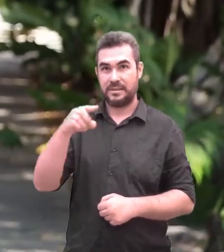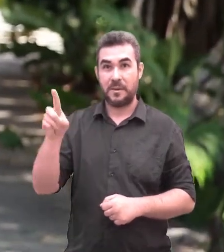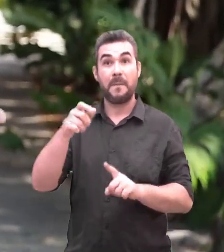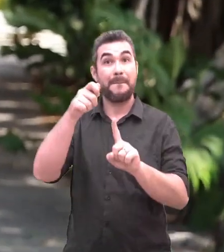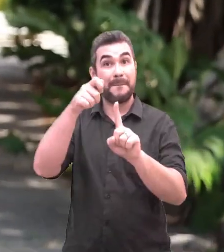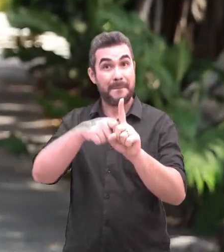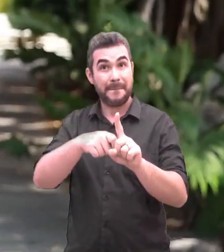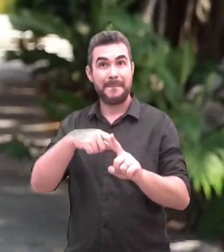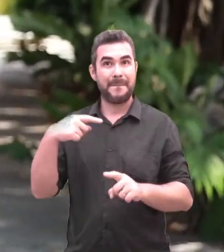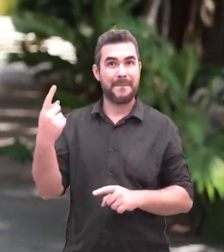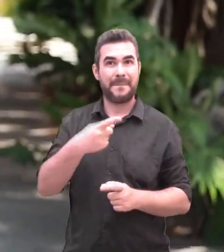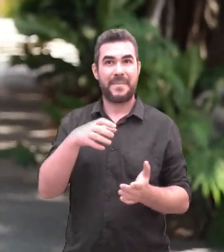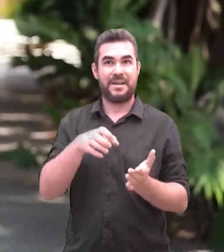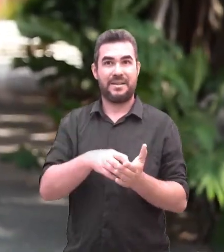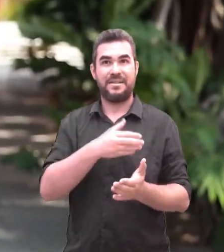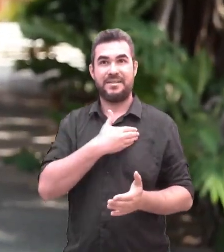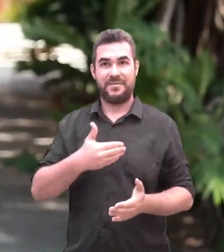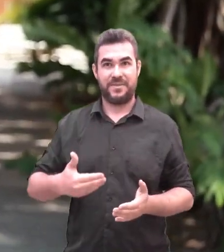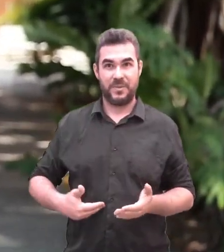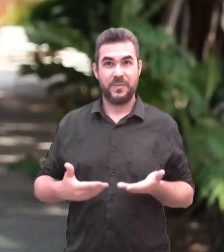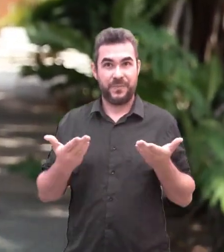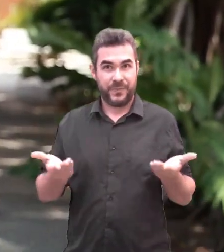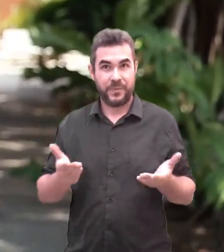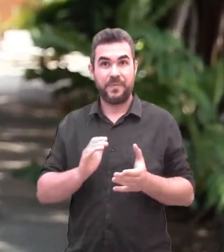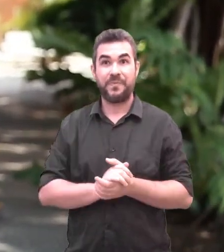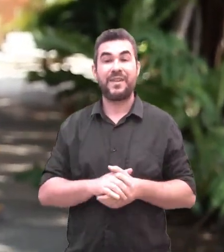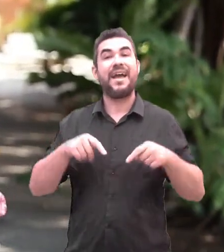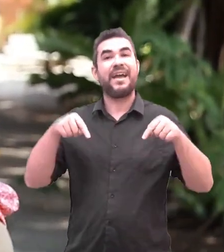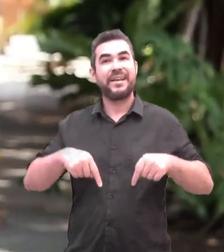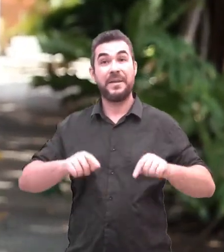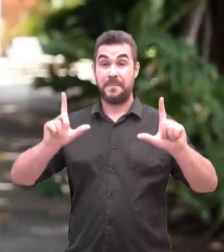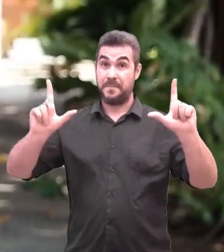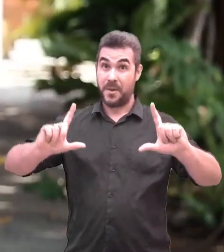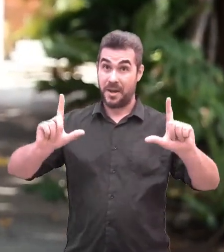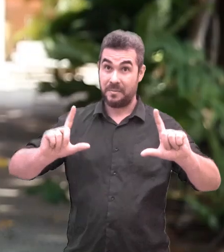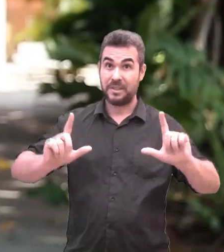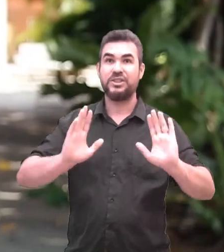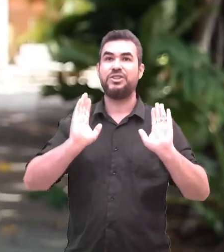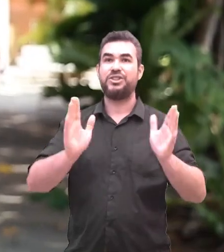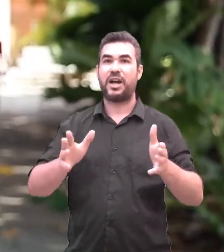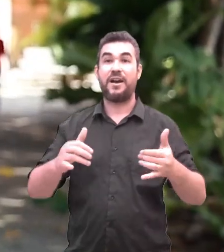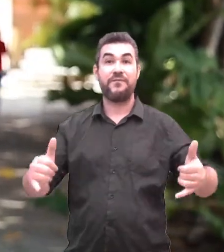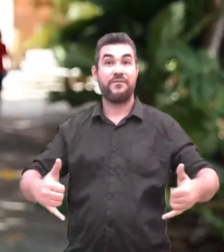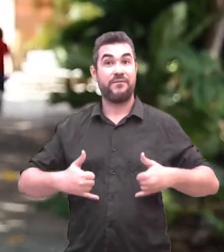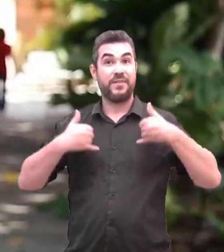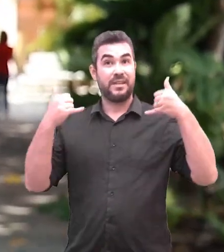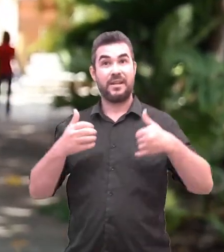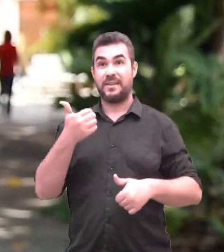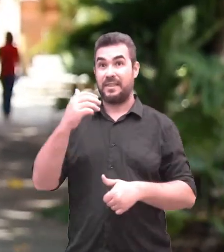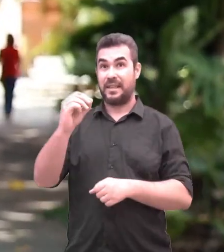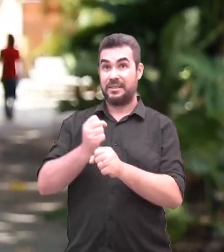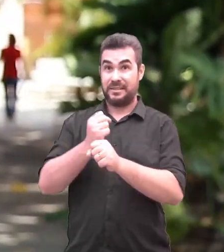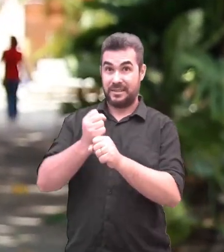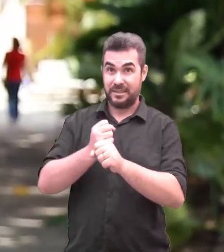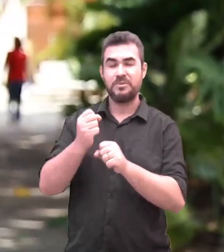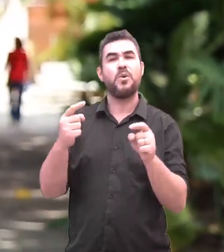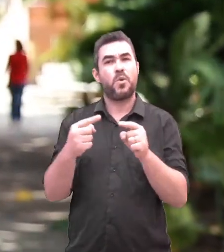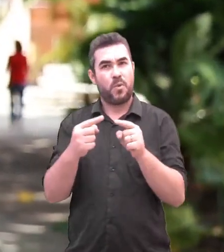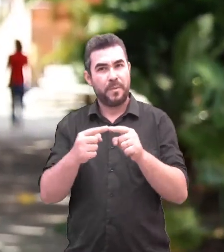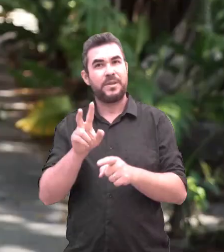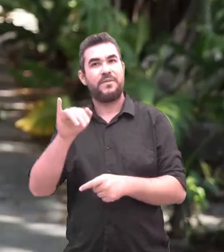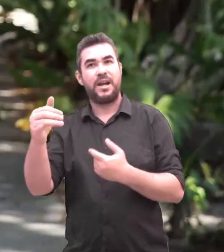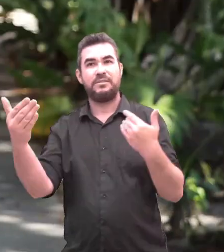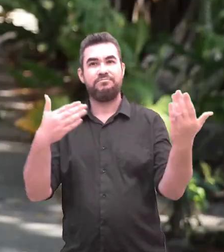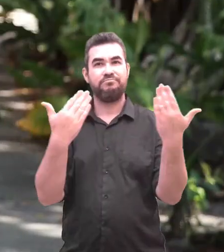Conexão Meios do Servidor, porque agora esse boletim que você recebe toda quarta-feira por e-mail está completando 10 anos e vai ser